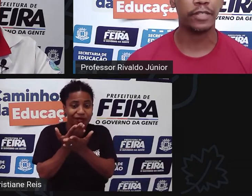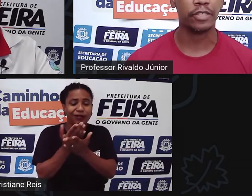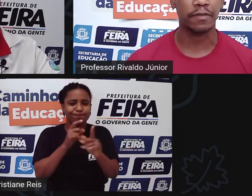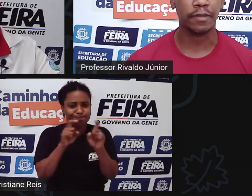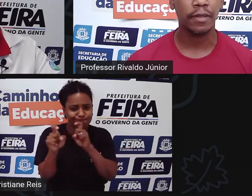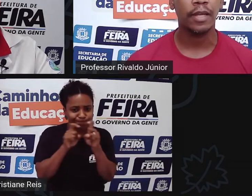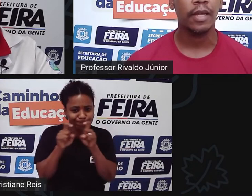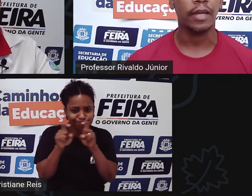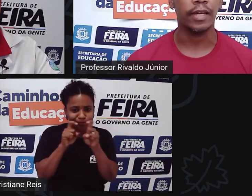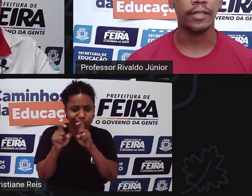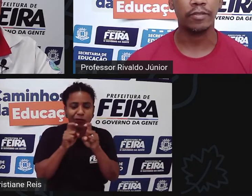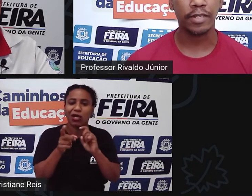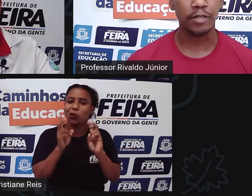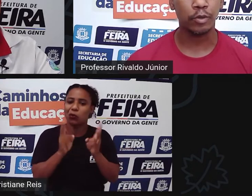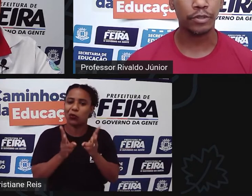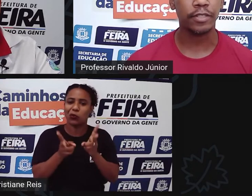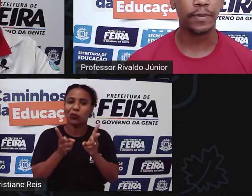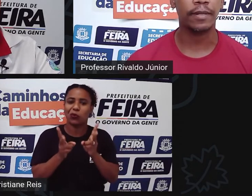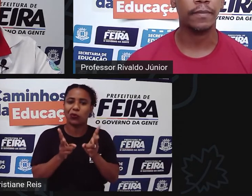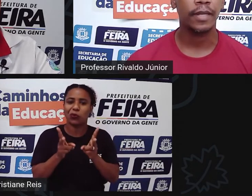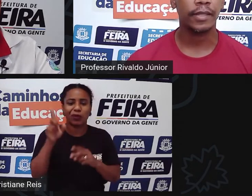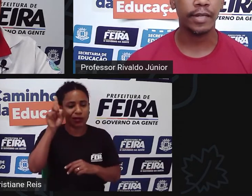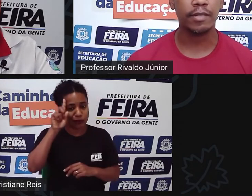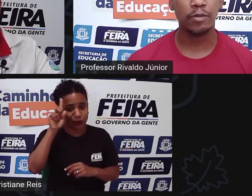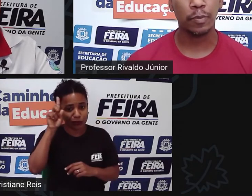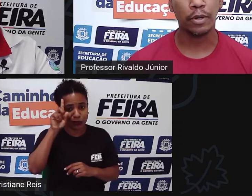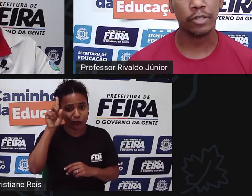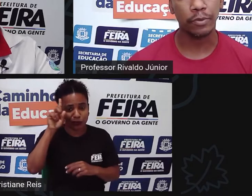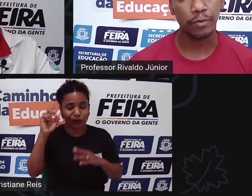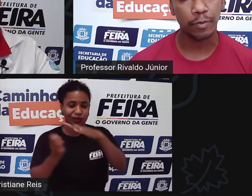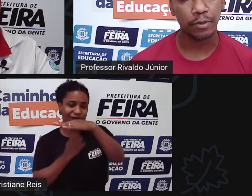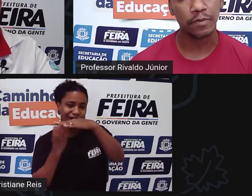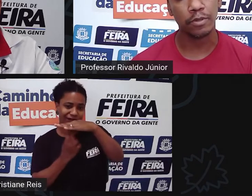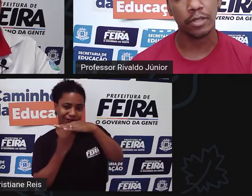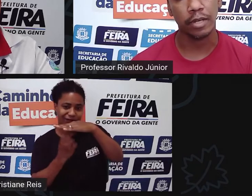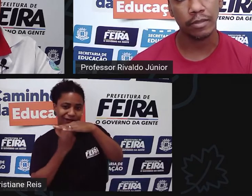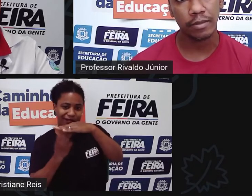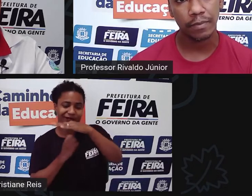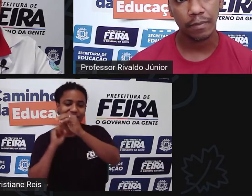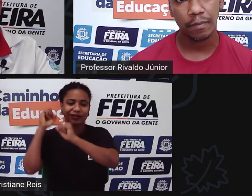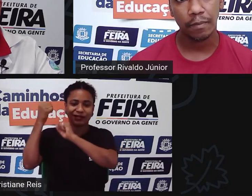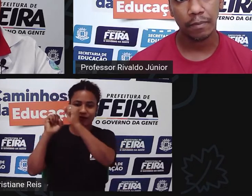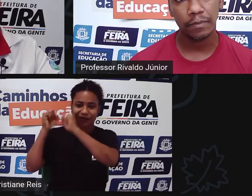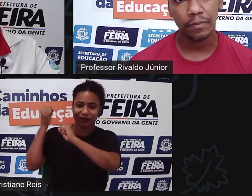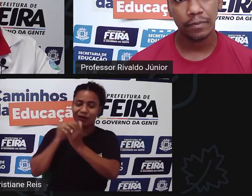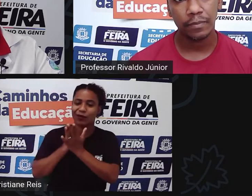efetiva dentro das indústrias para dar esse suporte para os funcionários